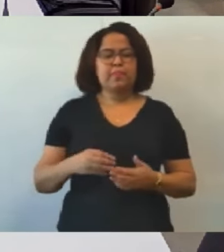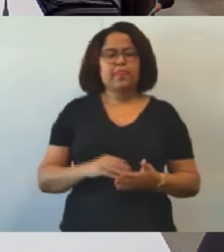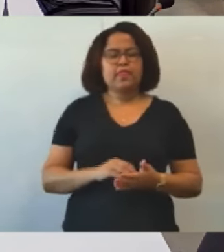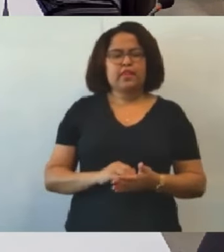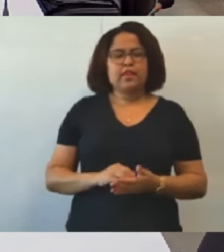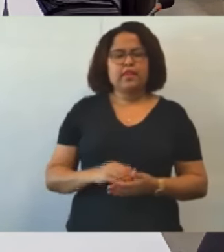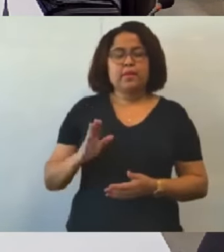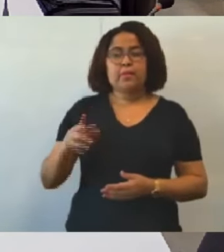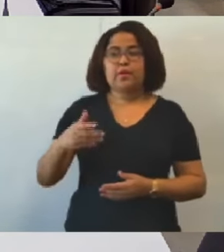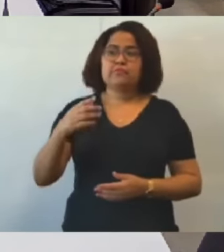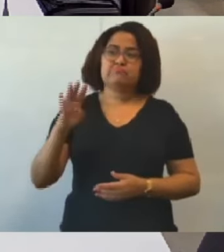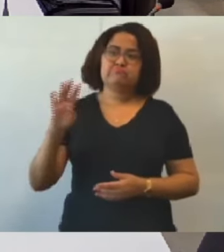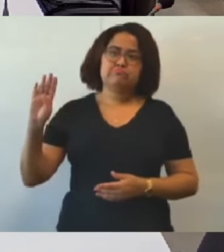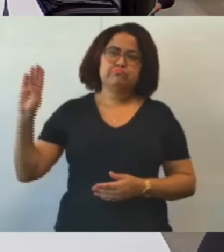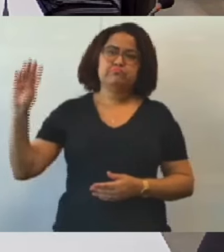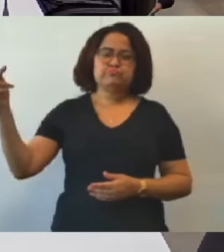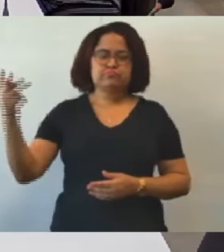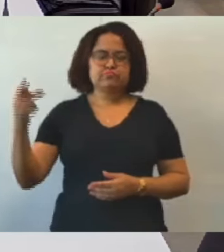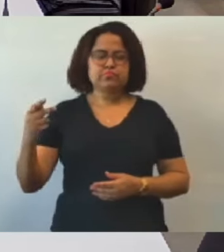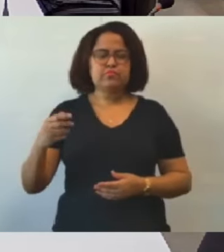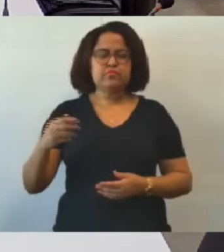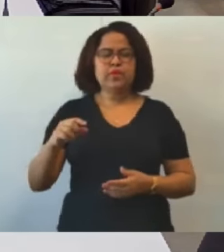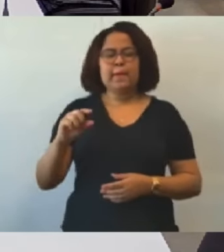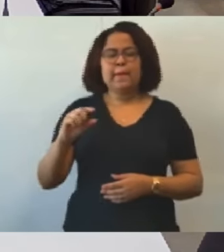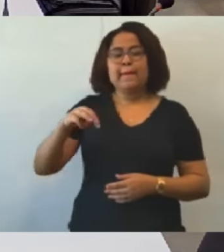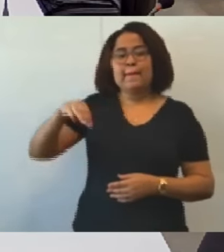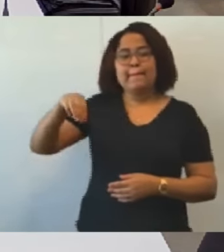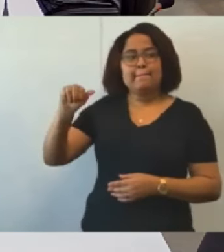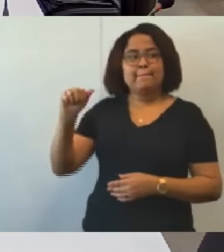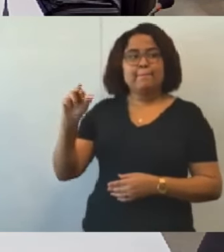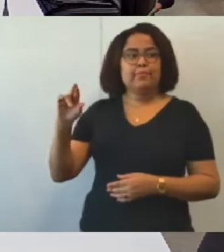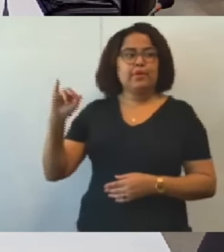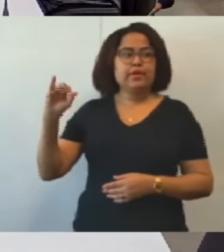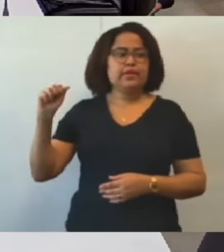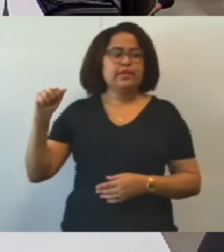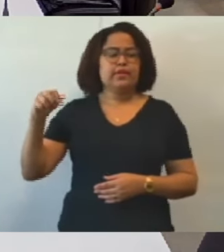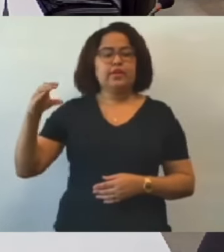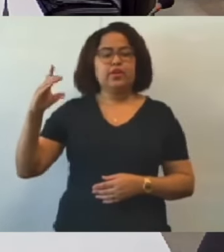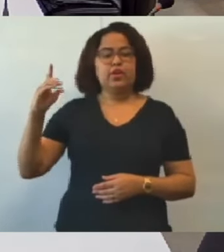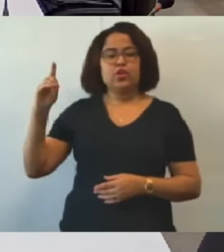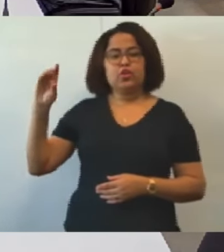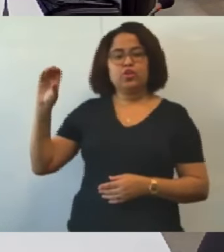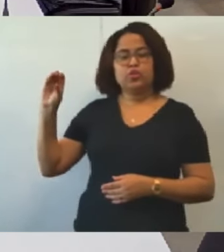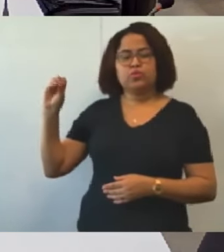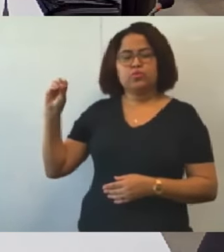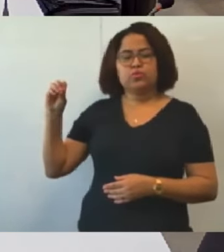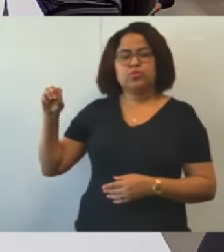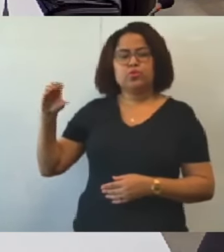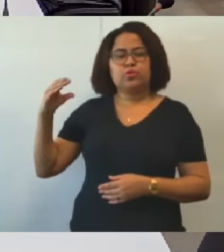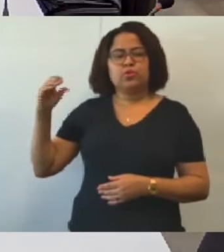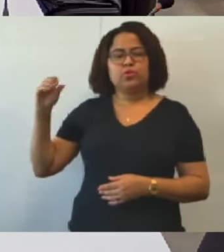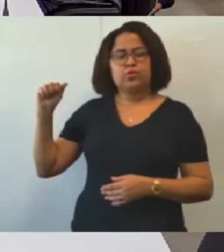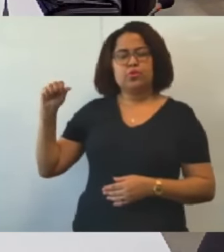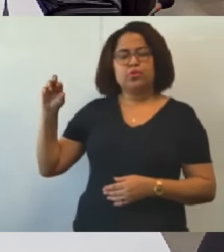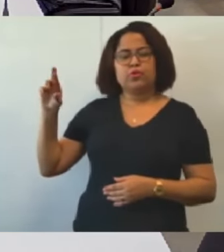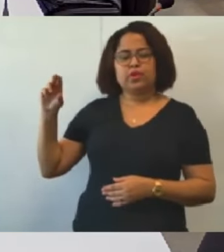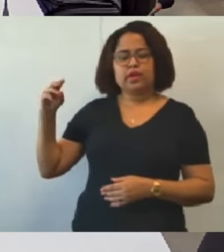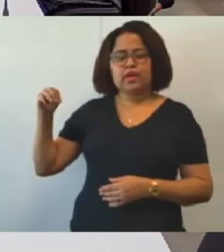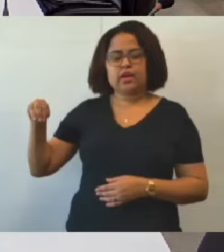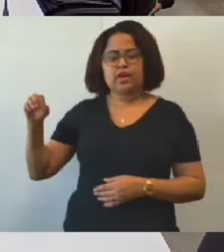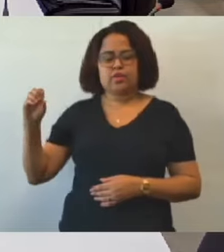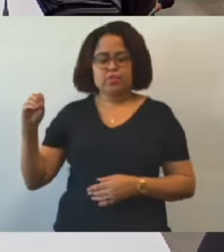barra BH, Maria do Carmo Ferreira da Silva. Retornamos ao início dessa comissão,